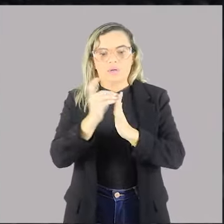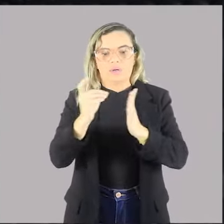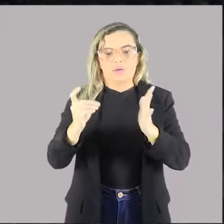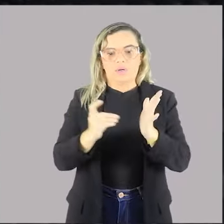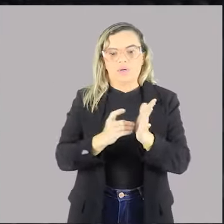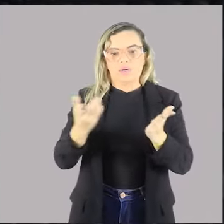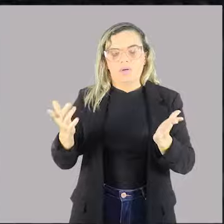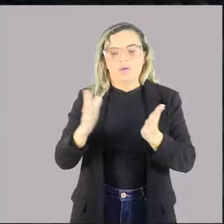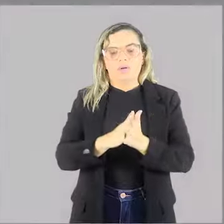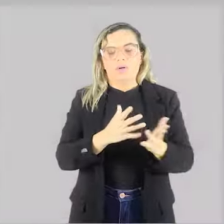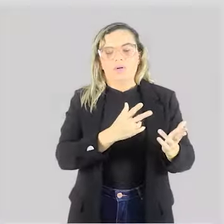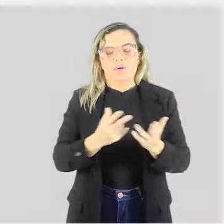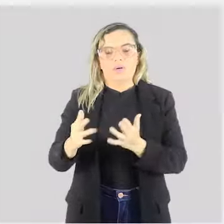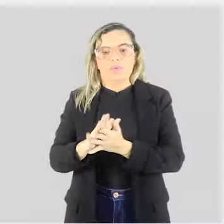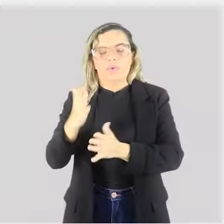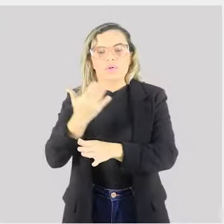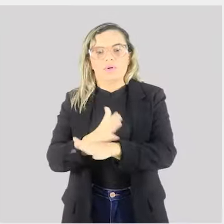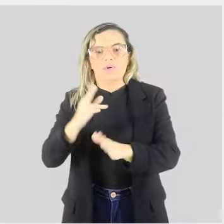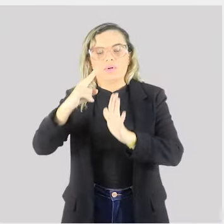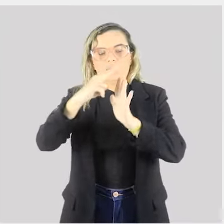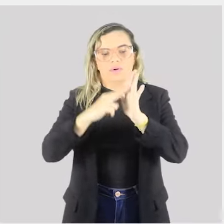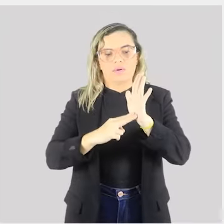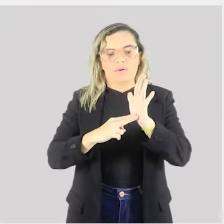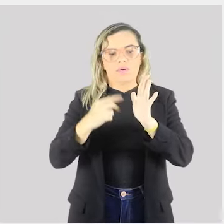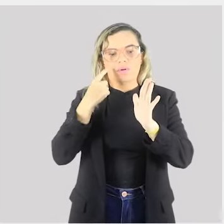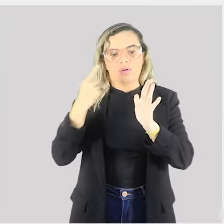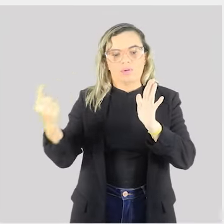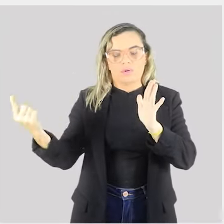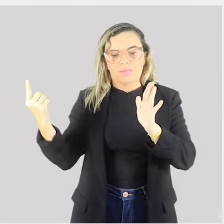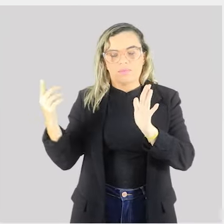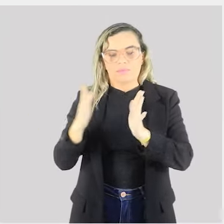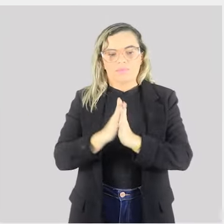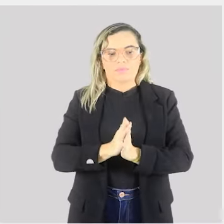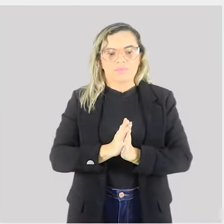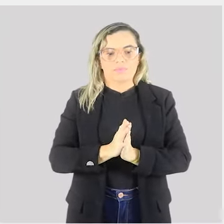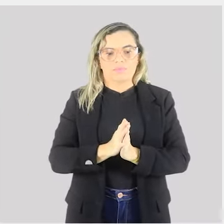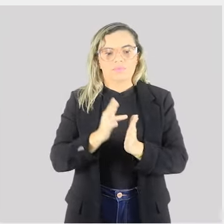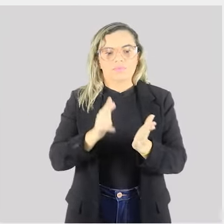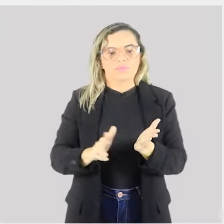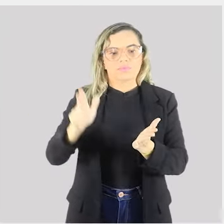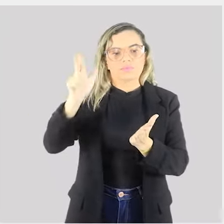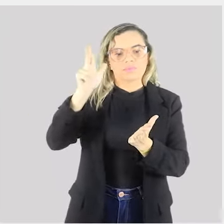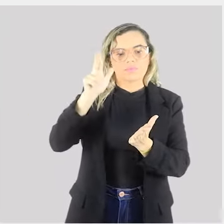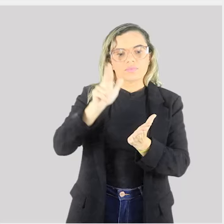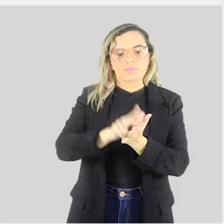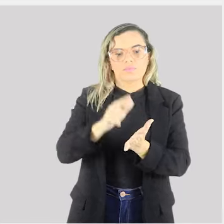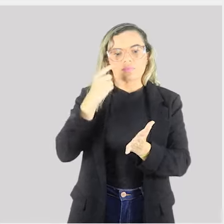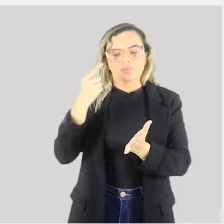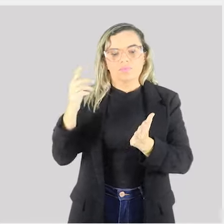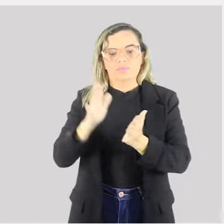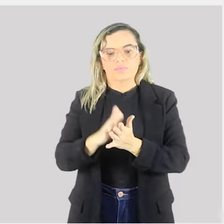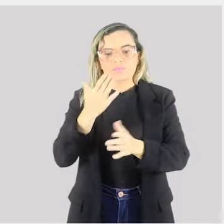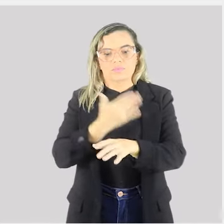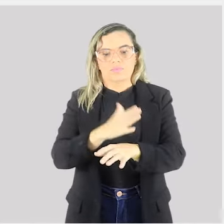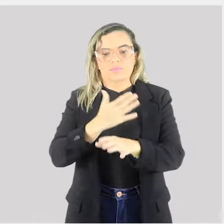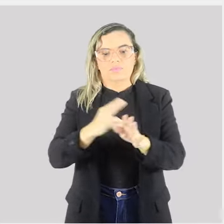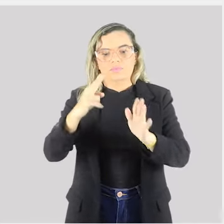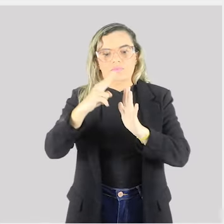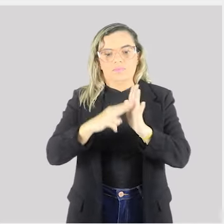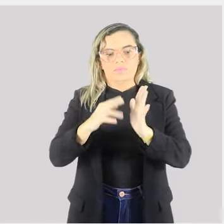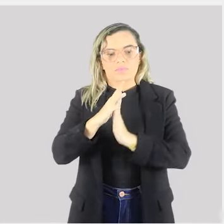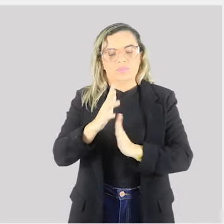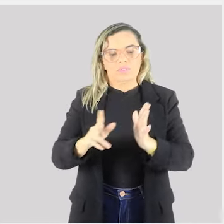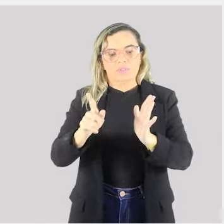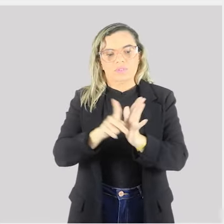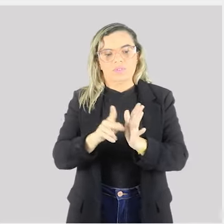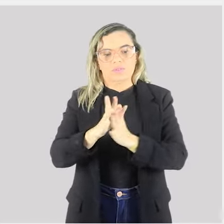havia dito, são o mesmo ato normativo. O regulamento é o ato normativo que é privativo do chefe do poder executivo.